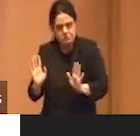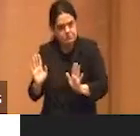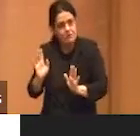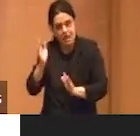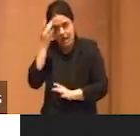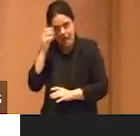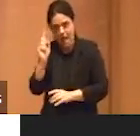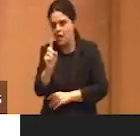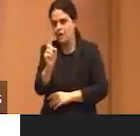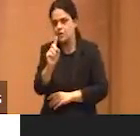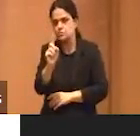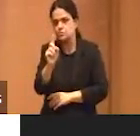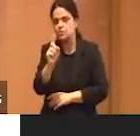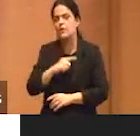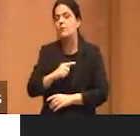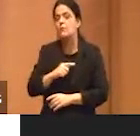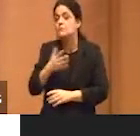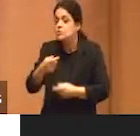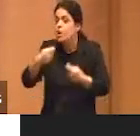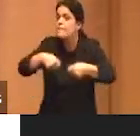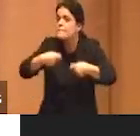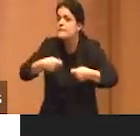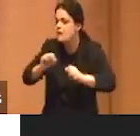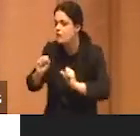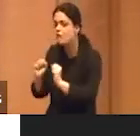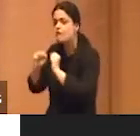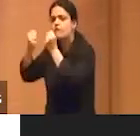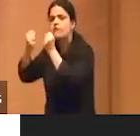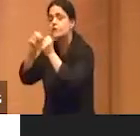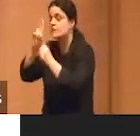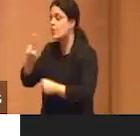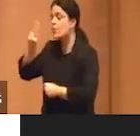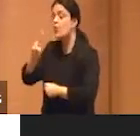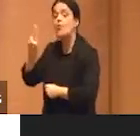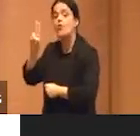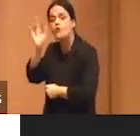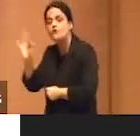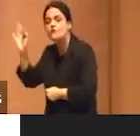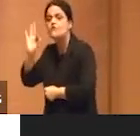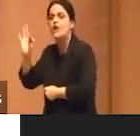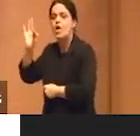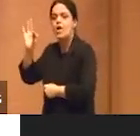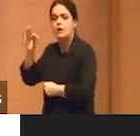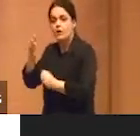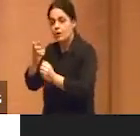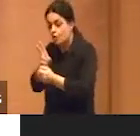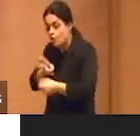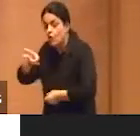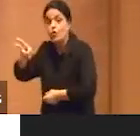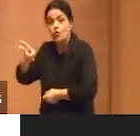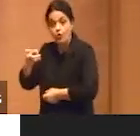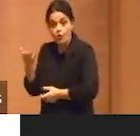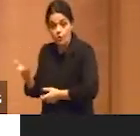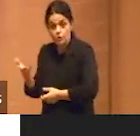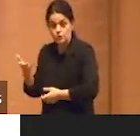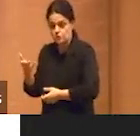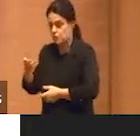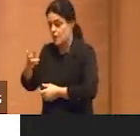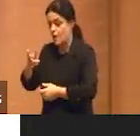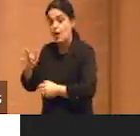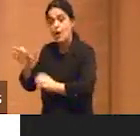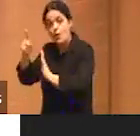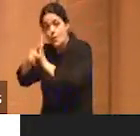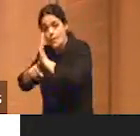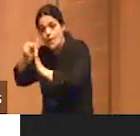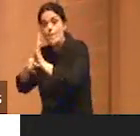69 universidades federais para que, de forma federada, sustentasse, continuasse um projeto público, não, deixou correr. Então,